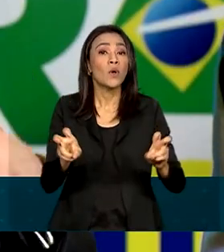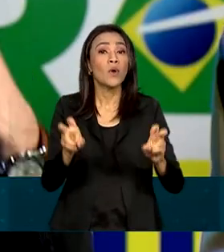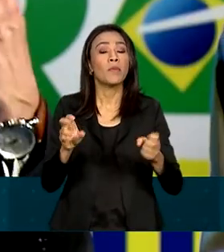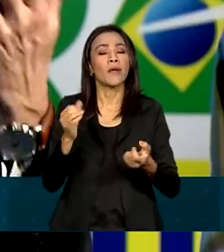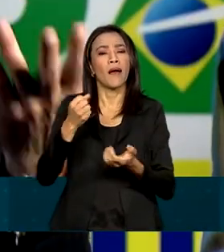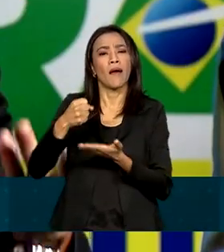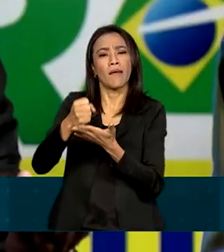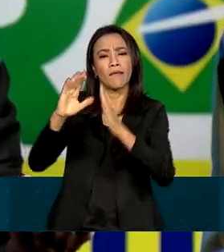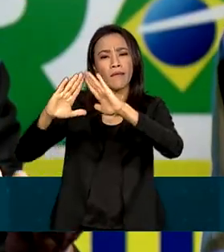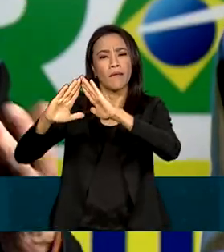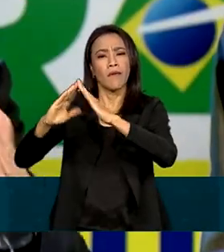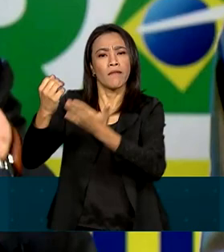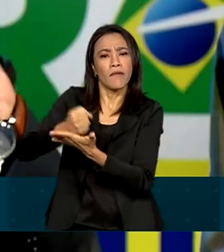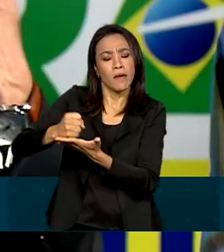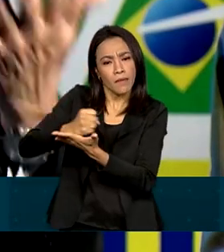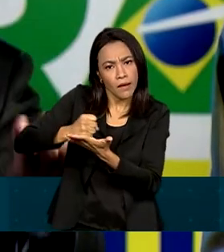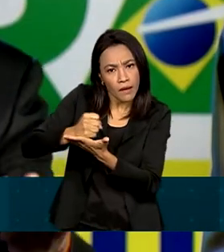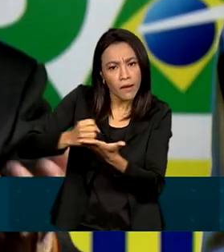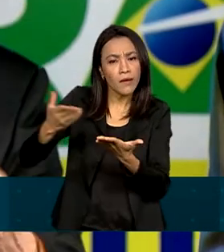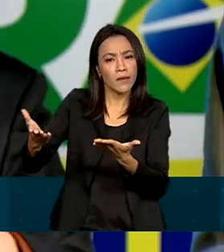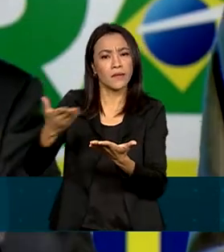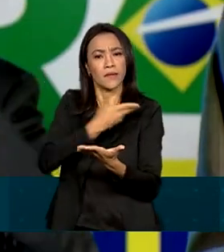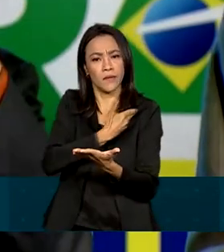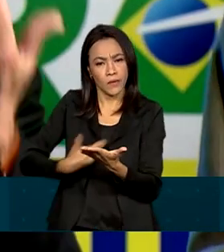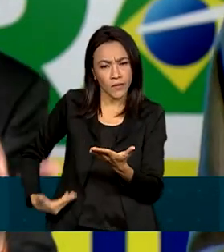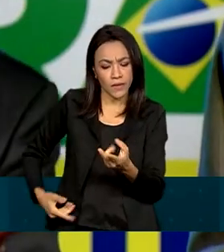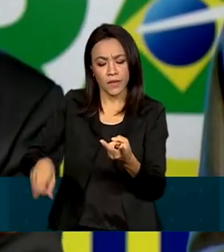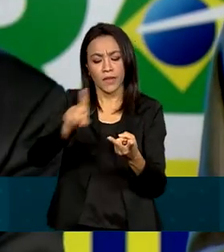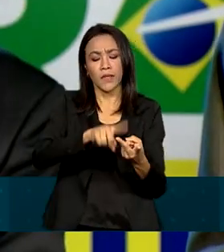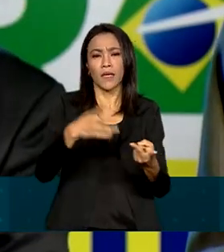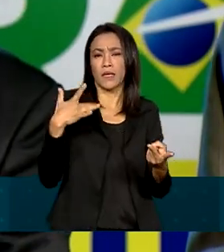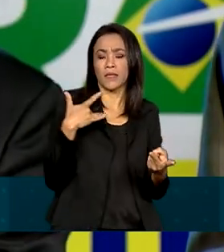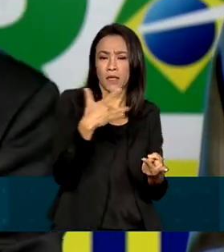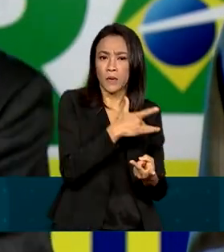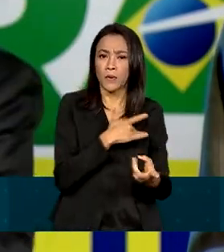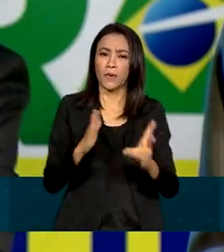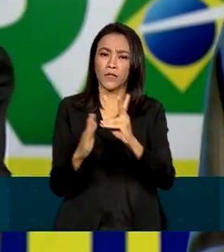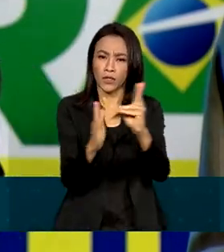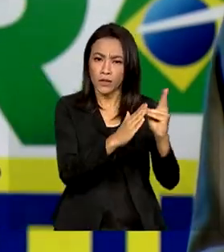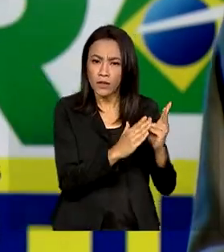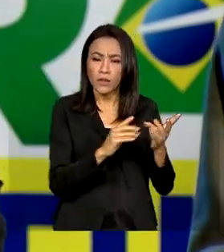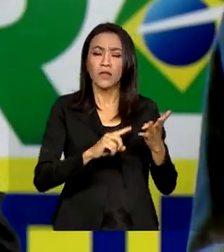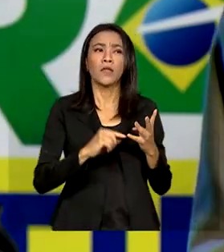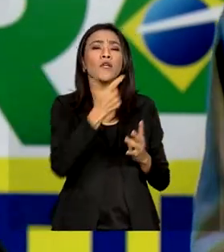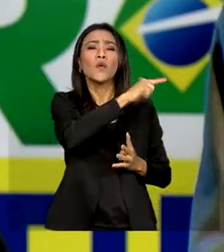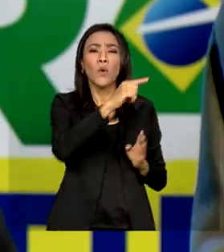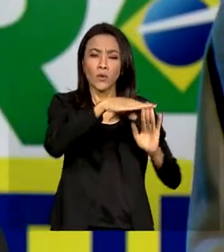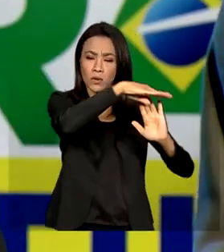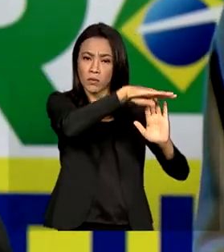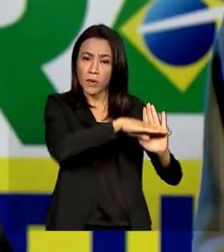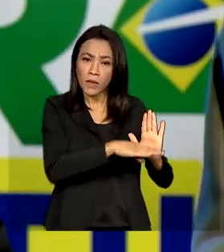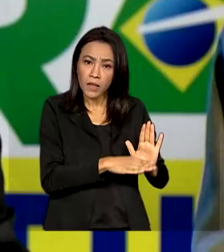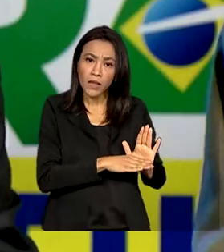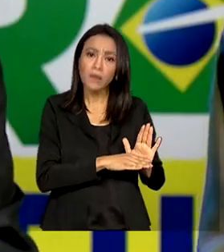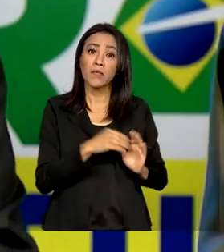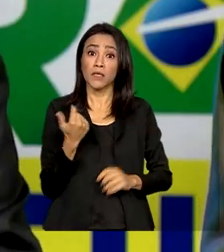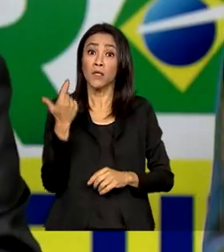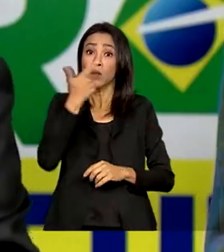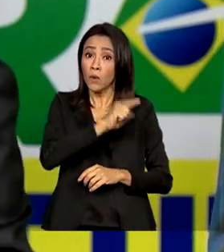a recomposição de saúde indígena, de outros programas e algumas questões